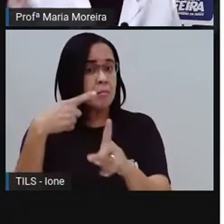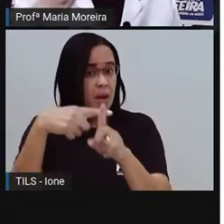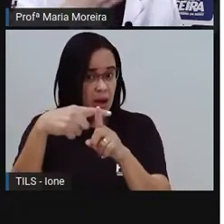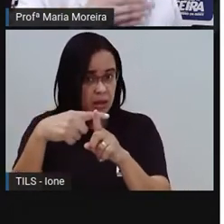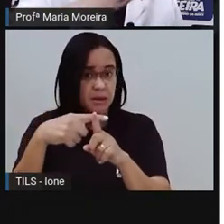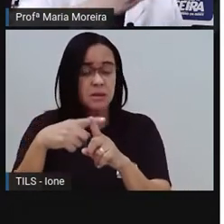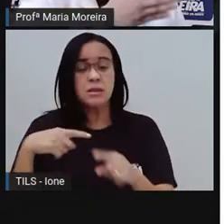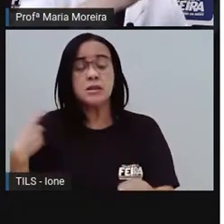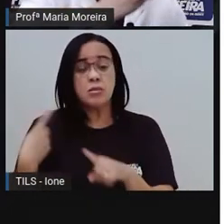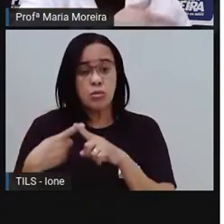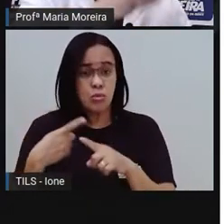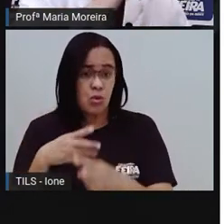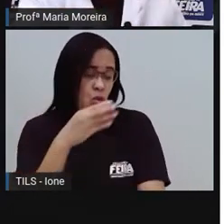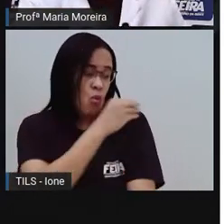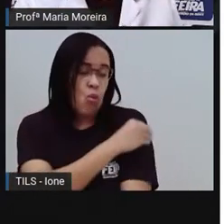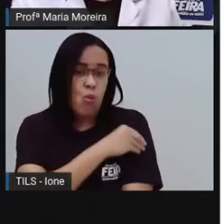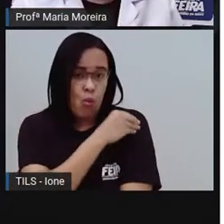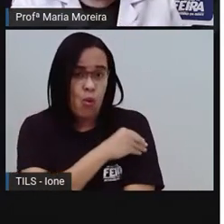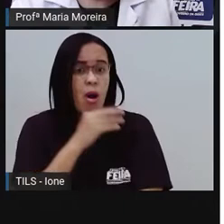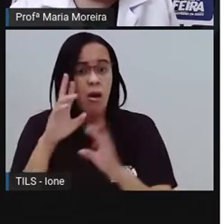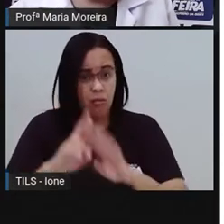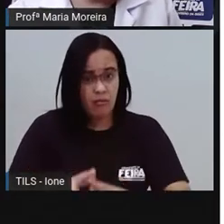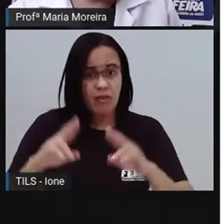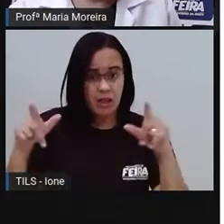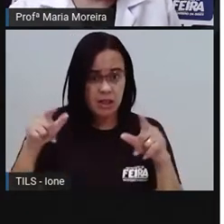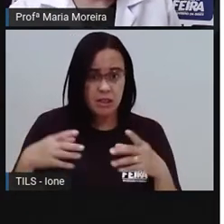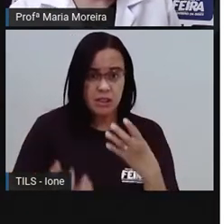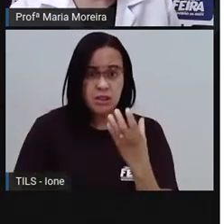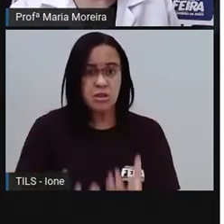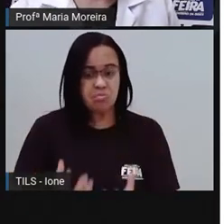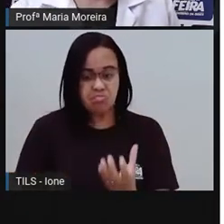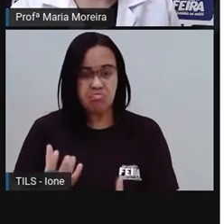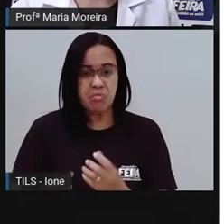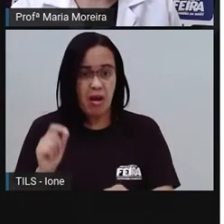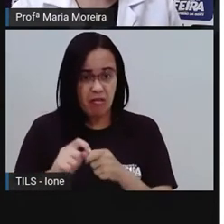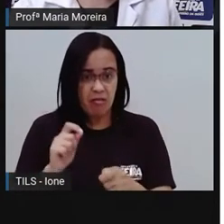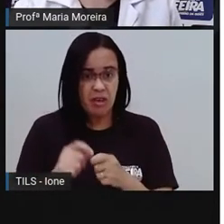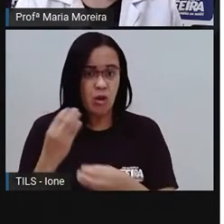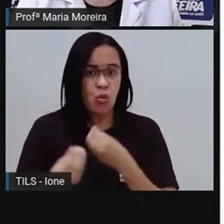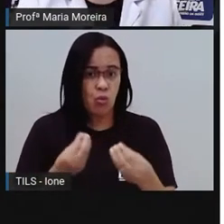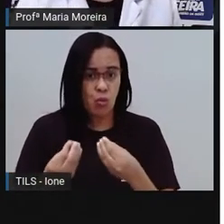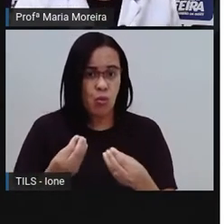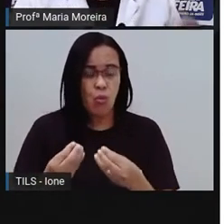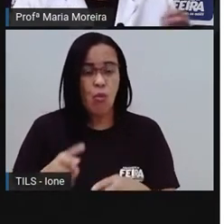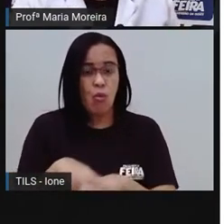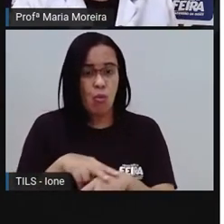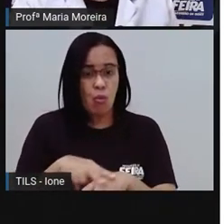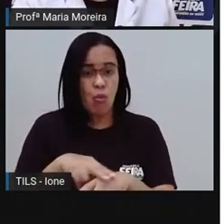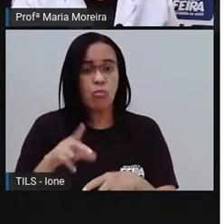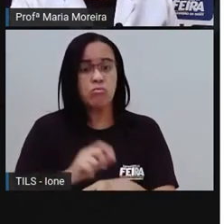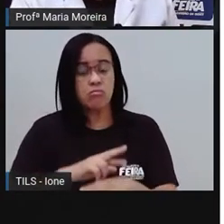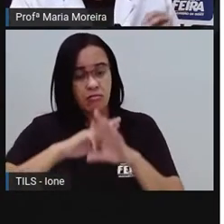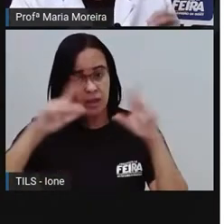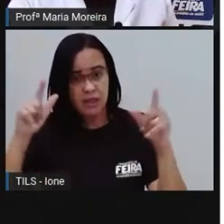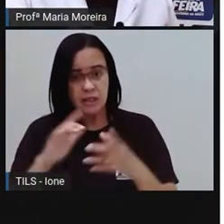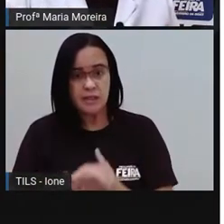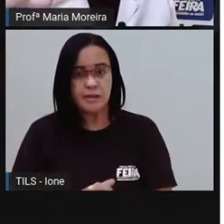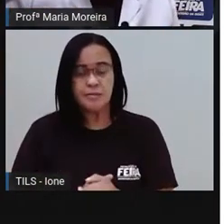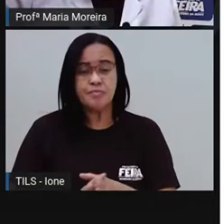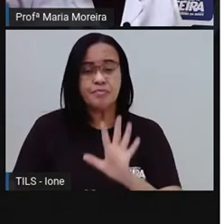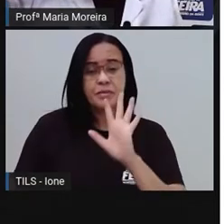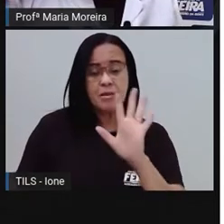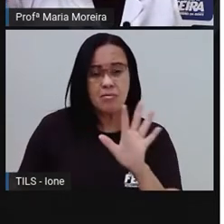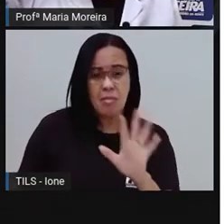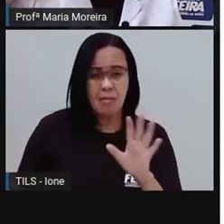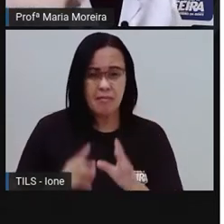Ele é feito da cana de açúcar, tá? Então, vamos lá. Toda vez que a ignição,